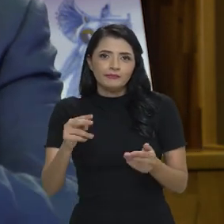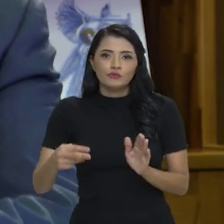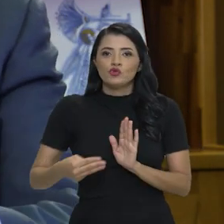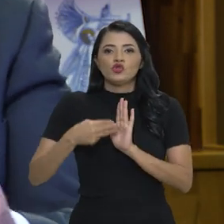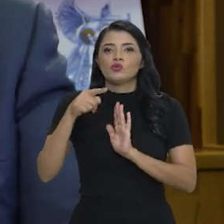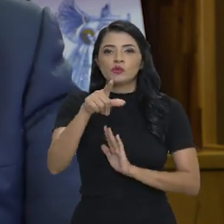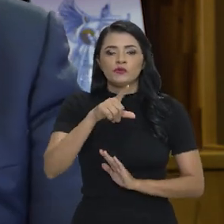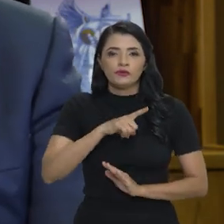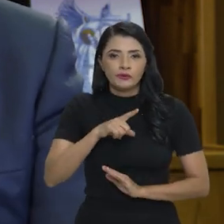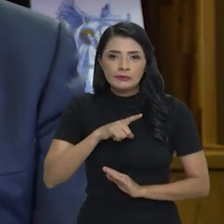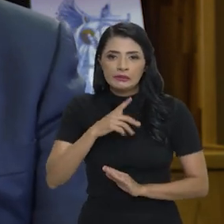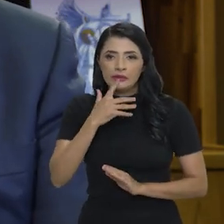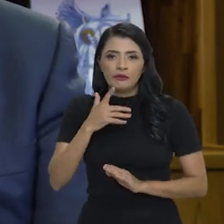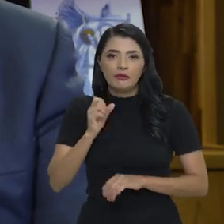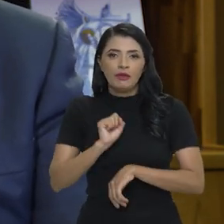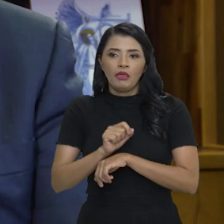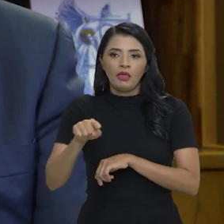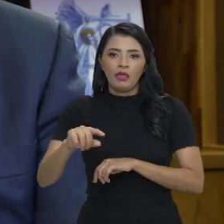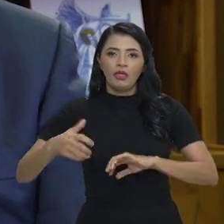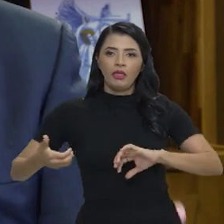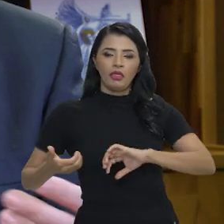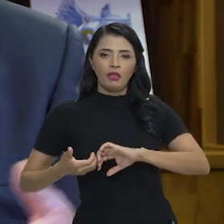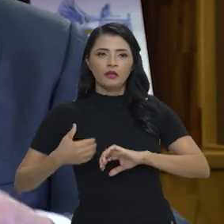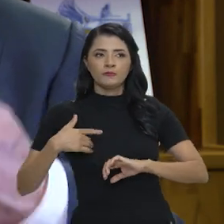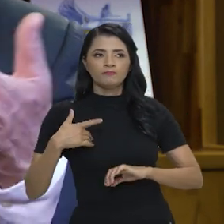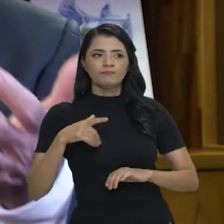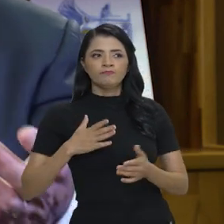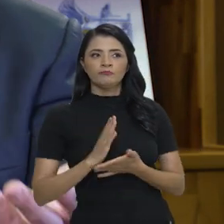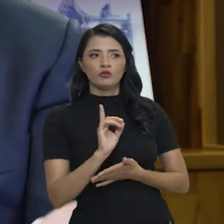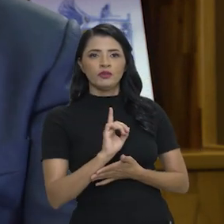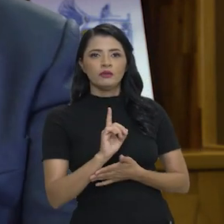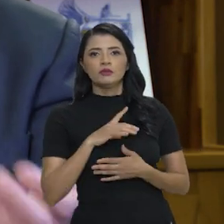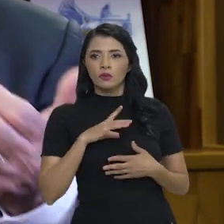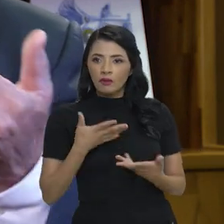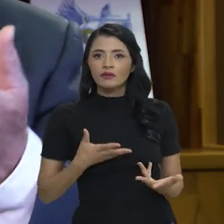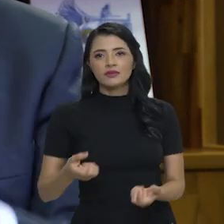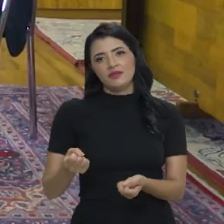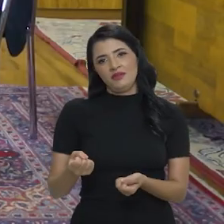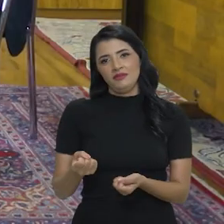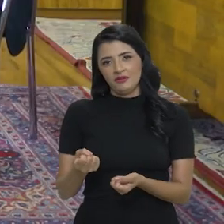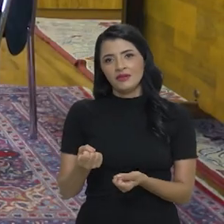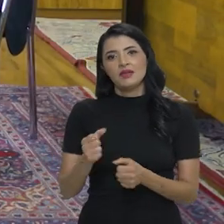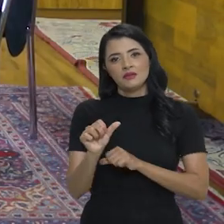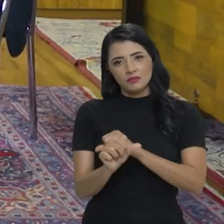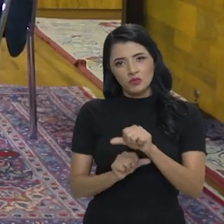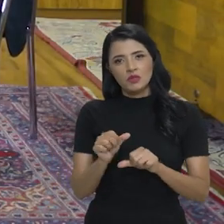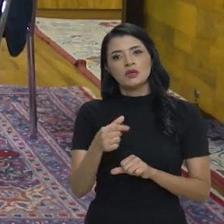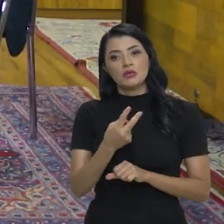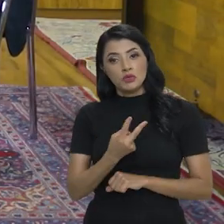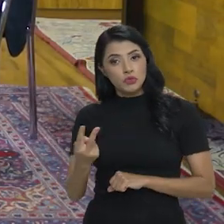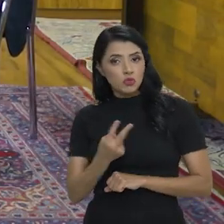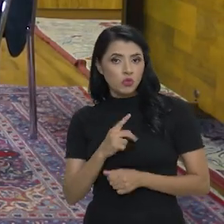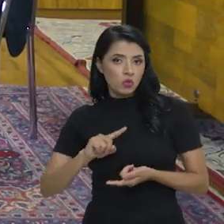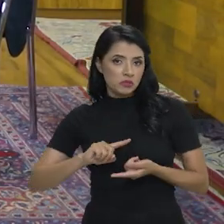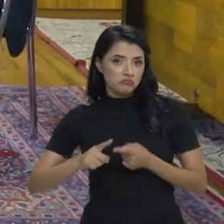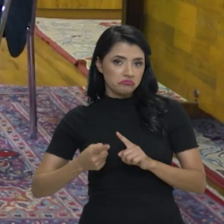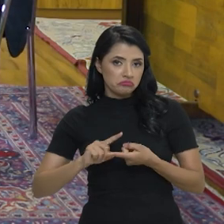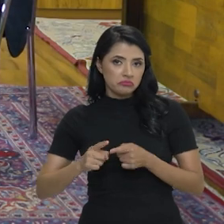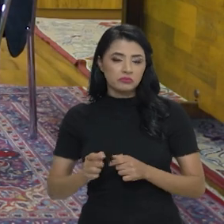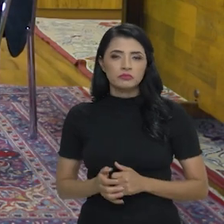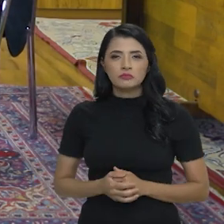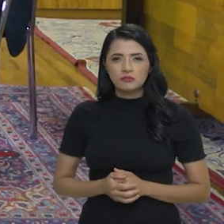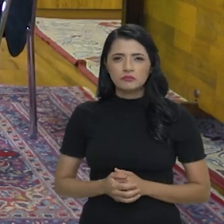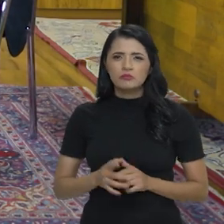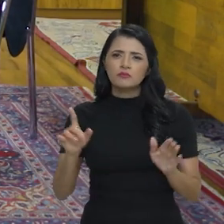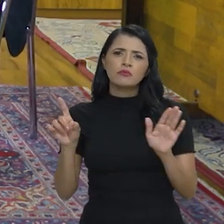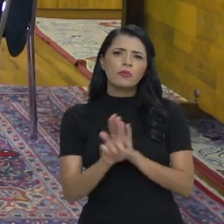para você ter uma restrição do parlamento em acolher essas eventuais mudanças que as partes possam